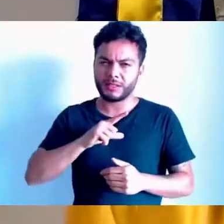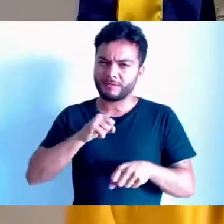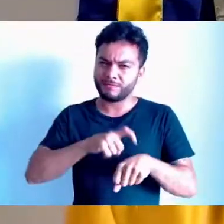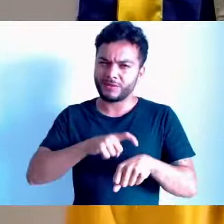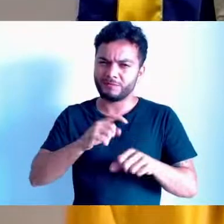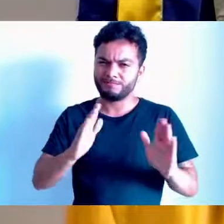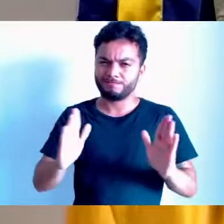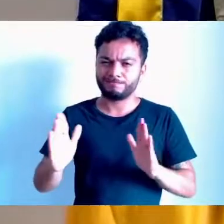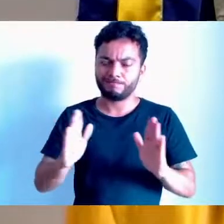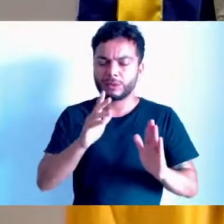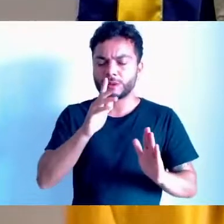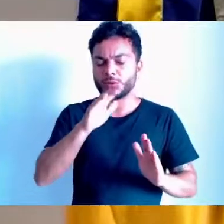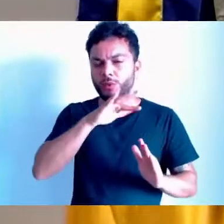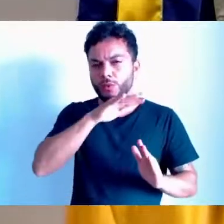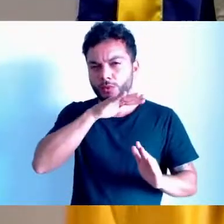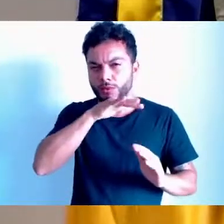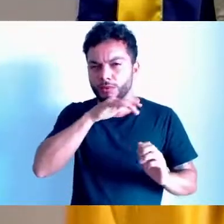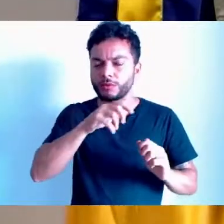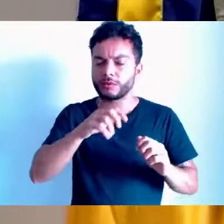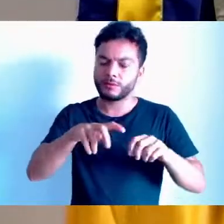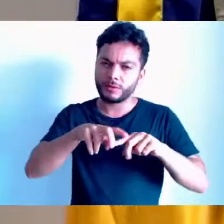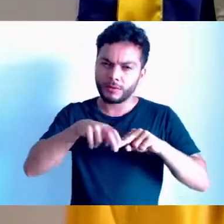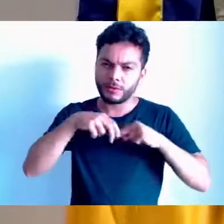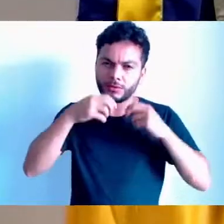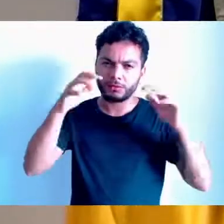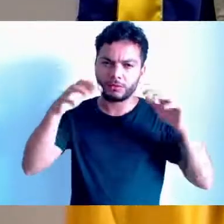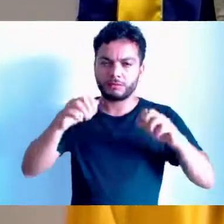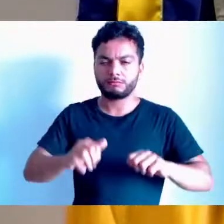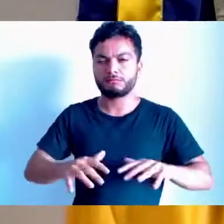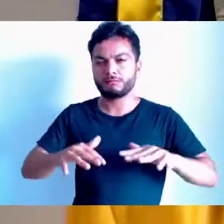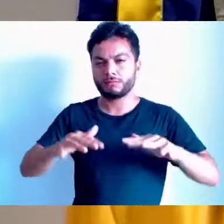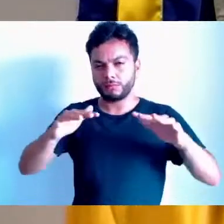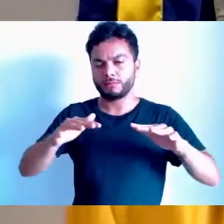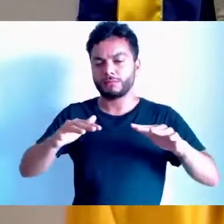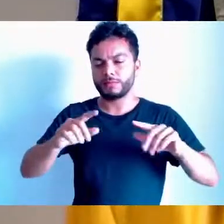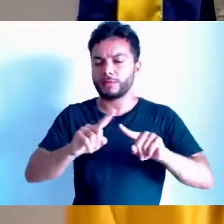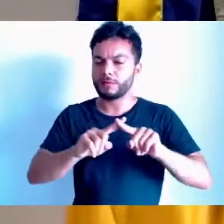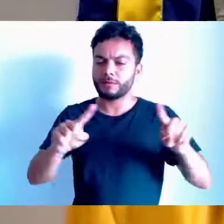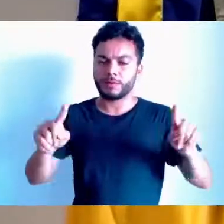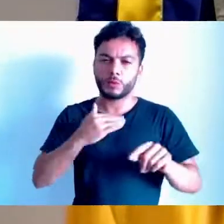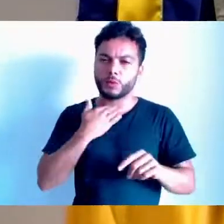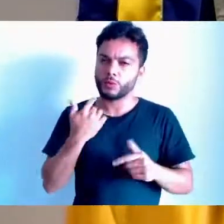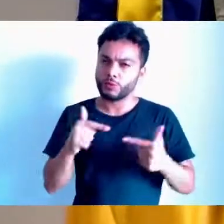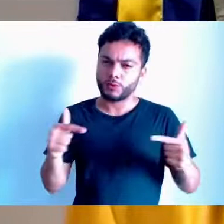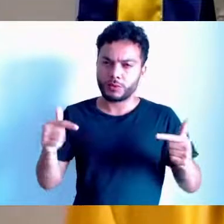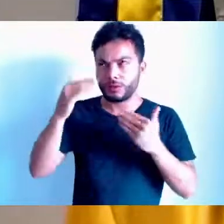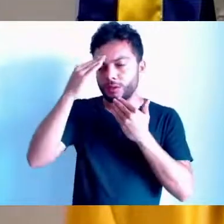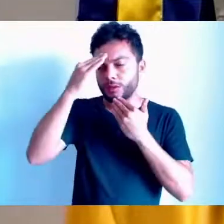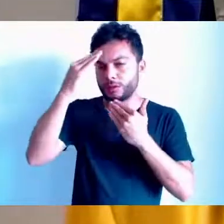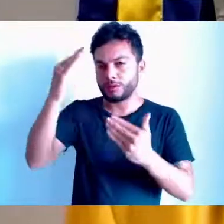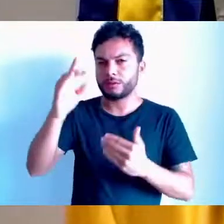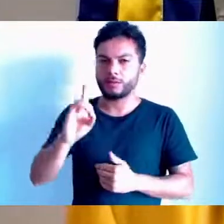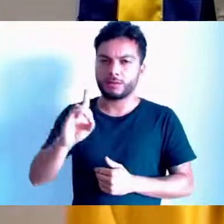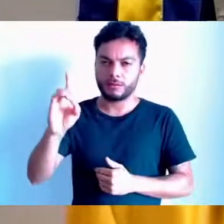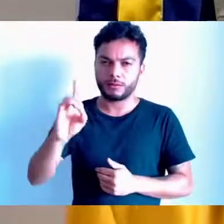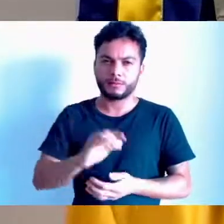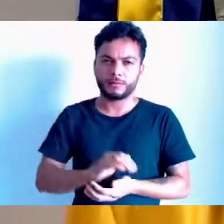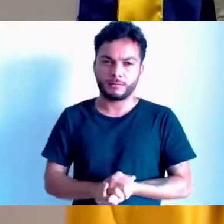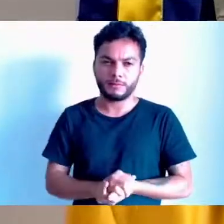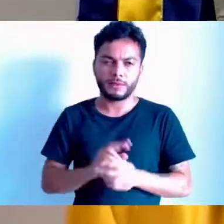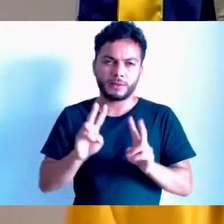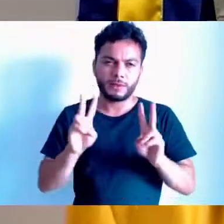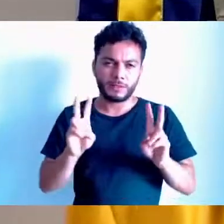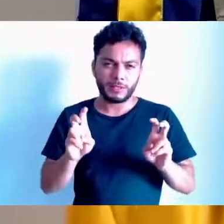a gente não computou. E isso a gente também tem que agradecer a Deus. Falar da macrodrenagem, isso é